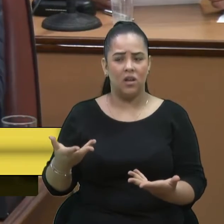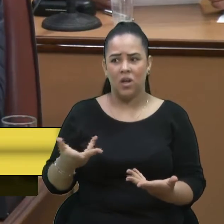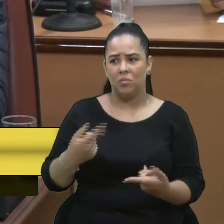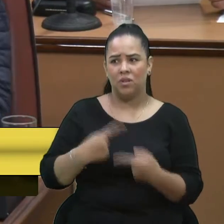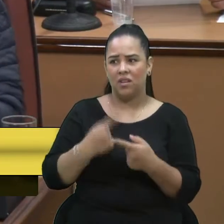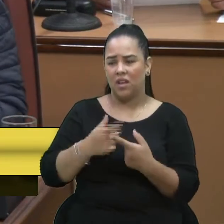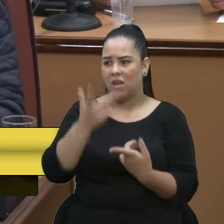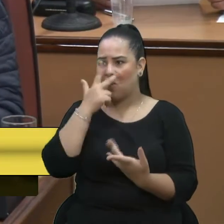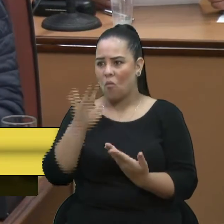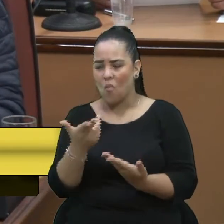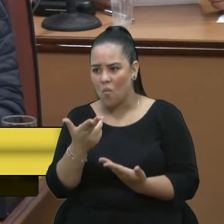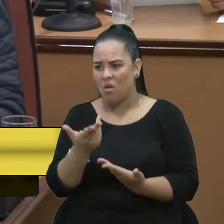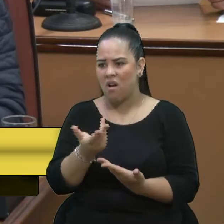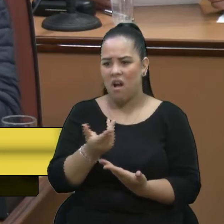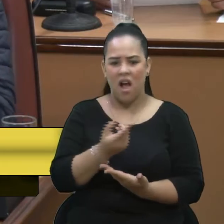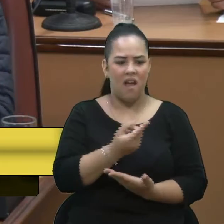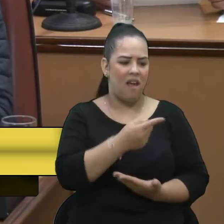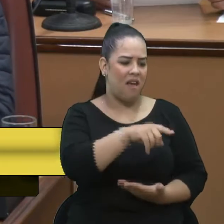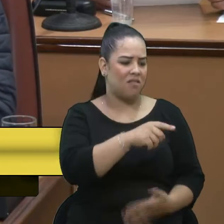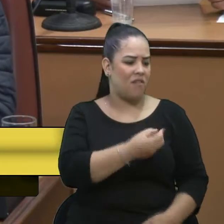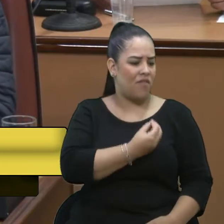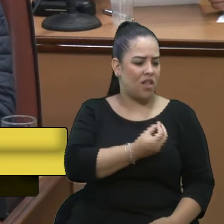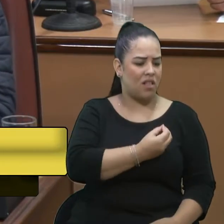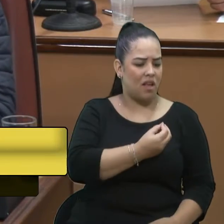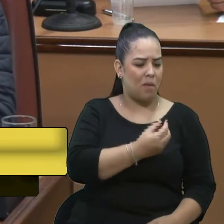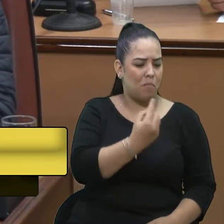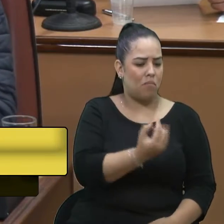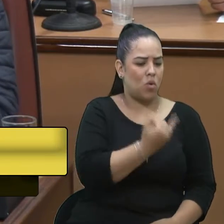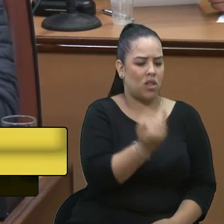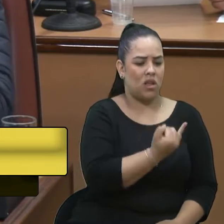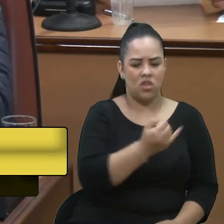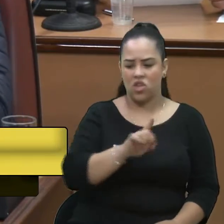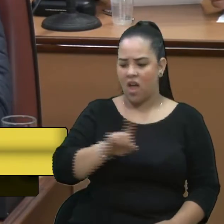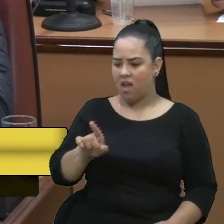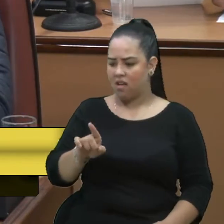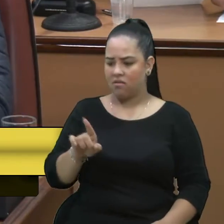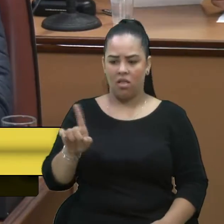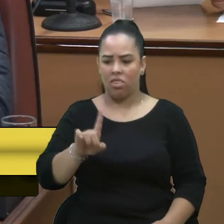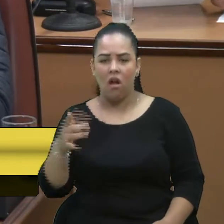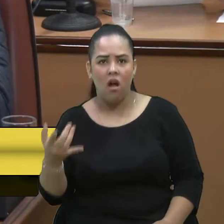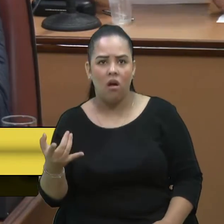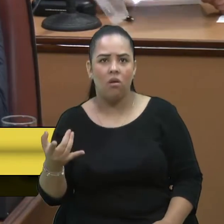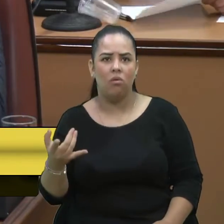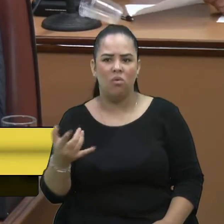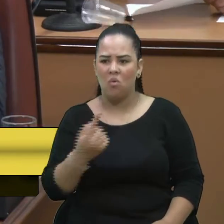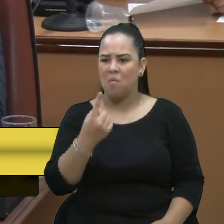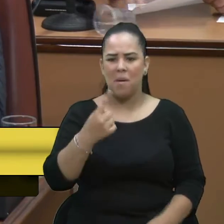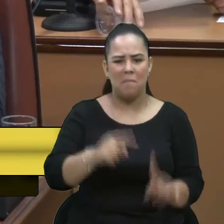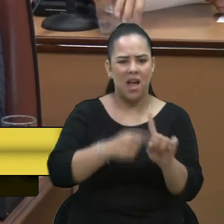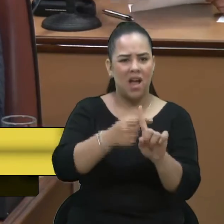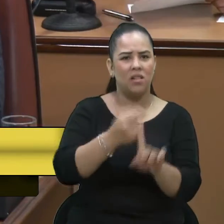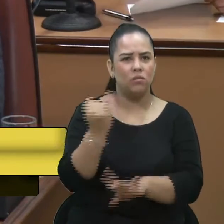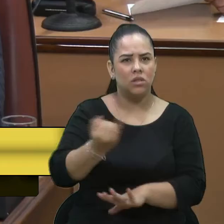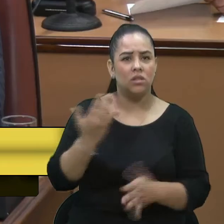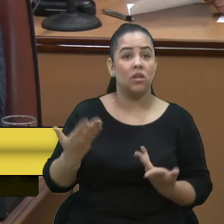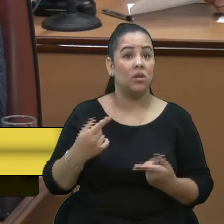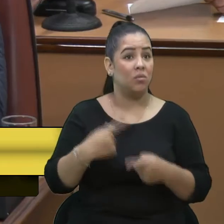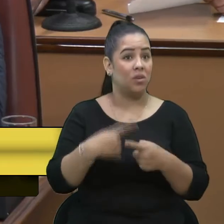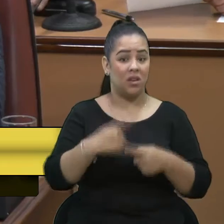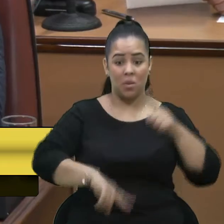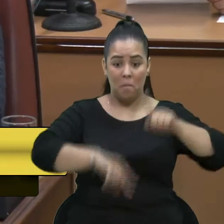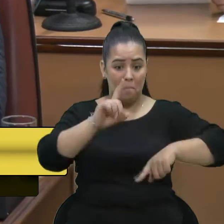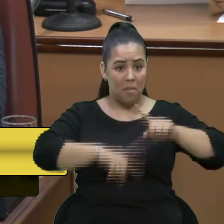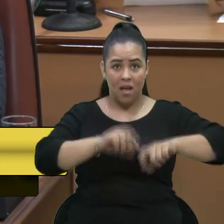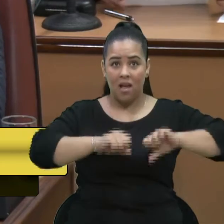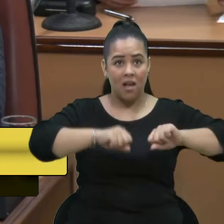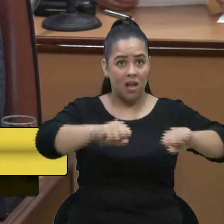uma vida é mais importante que a outra. Acho que é nesse sentido, vereador Marcon. O senhor acabou de falar, o caixa de supermercado, inclusive a mãe